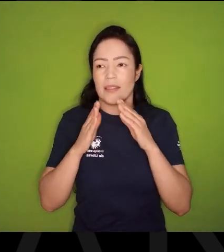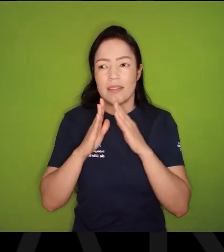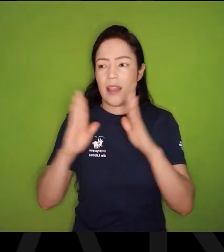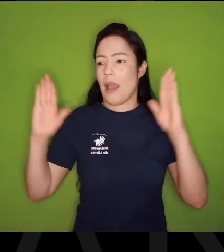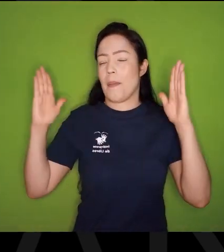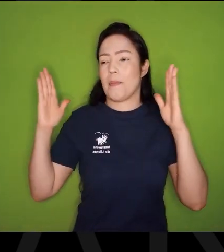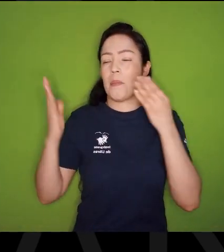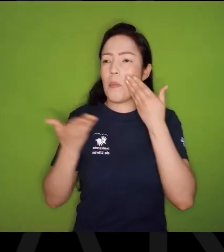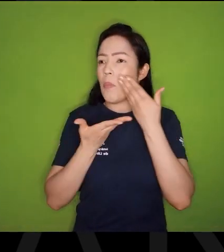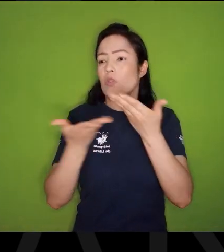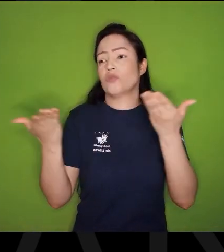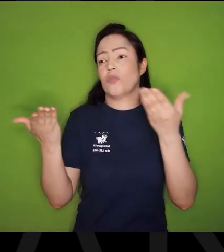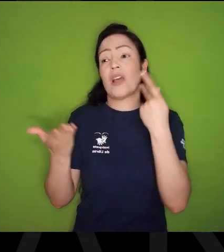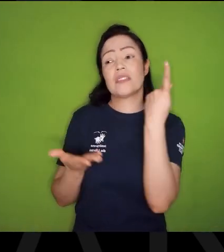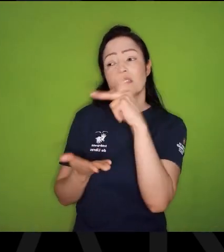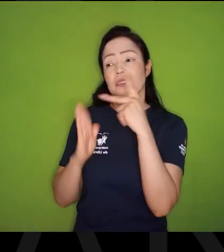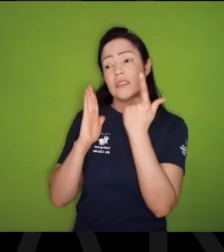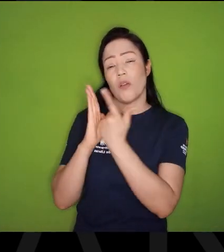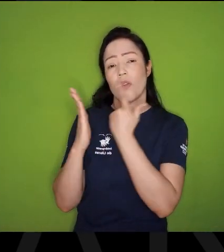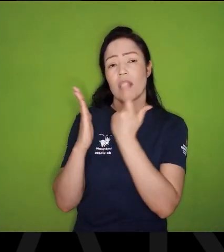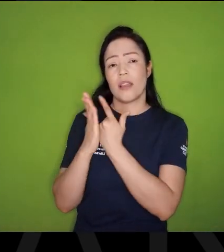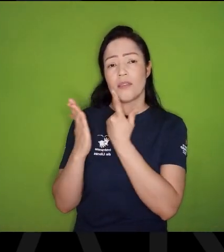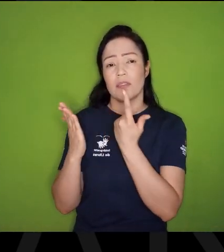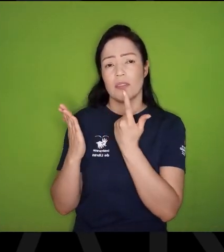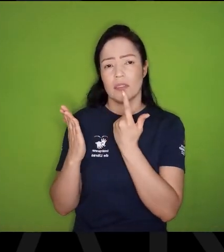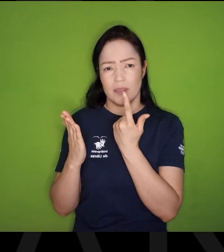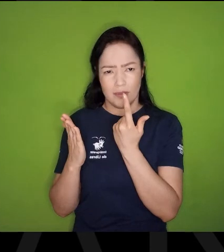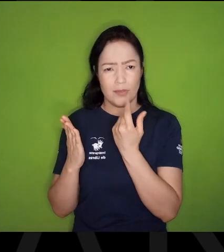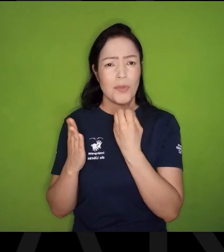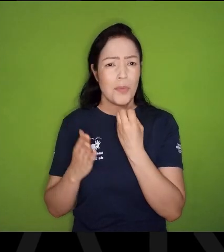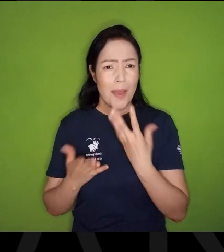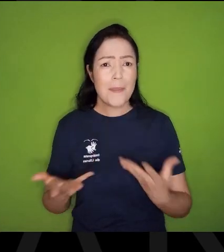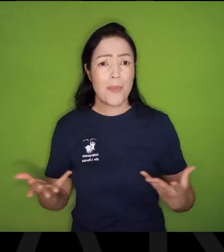Escancararam, O seu livro, Não é ótimo?